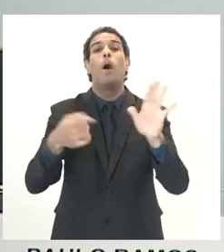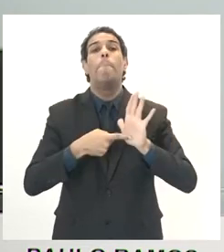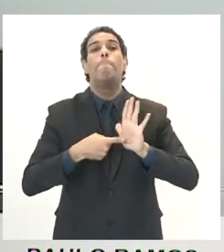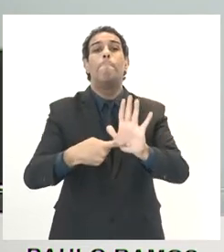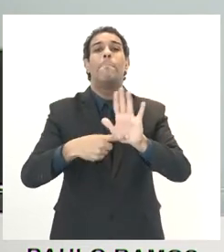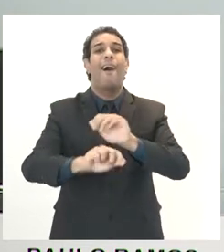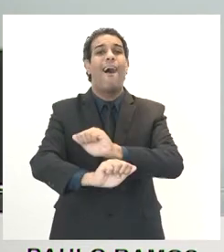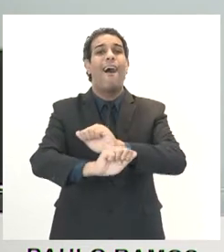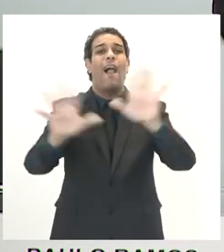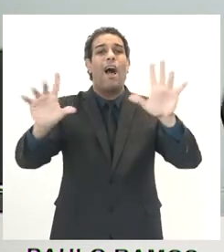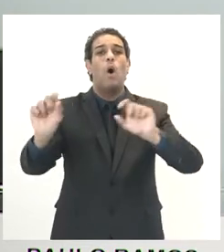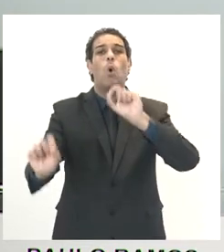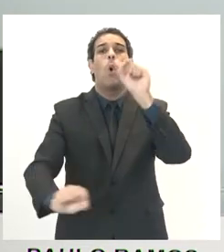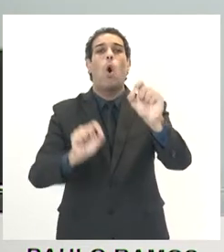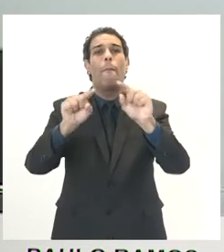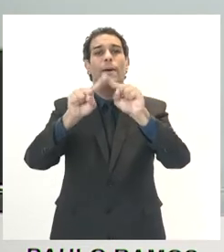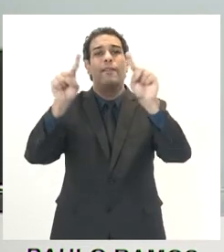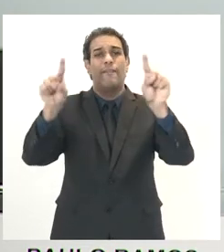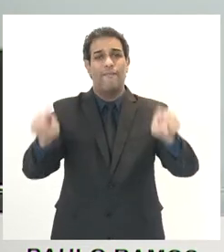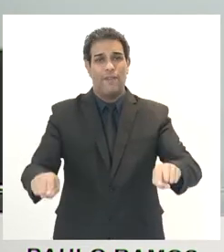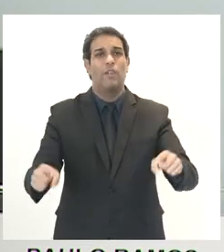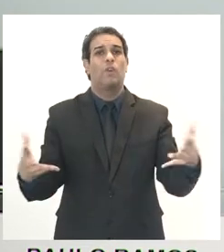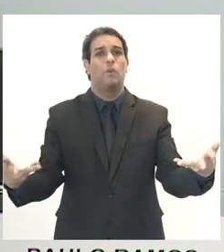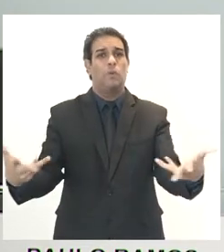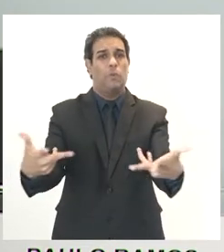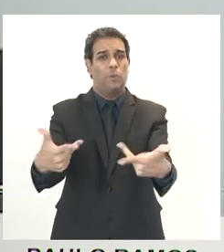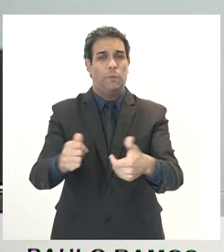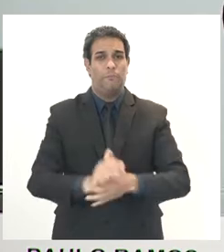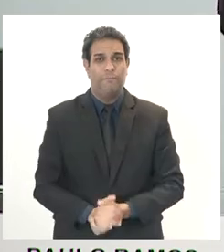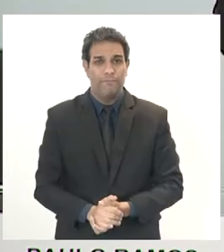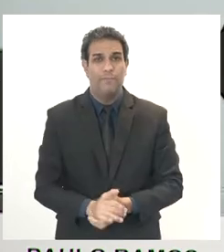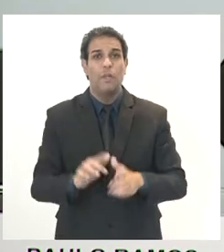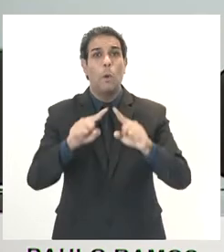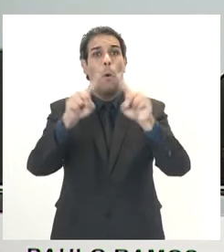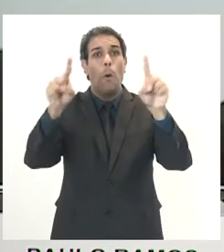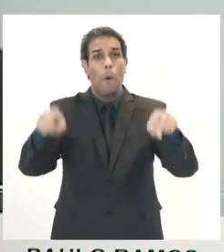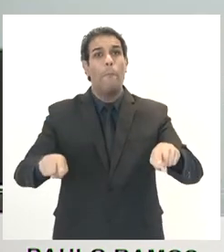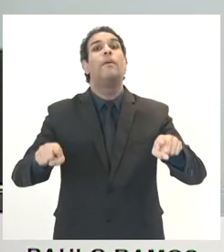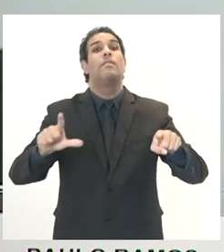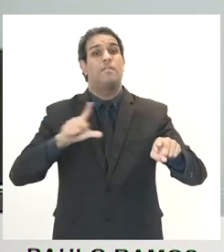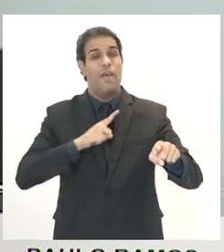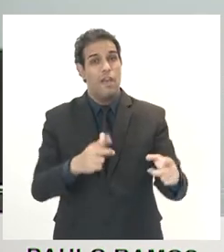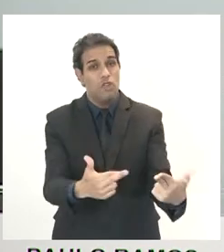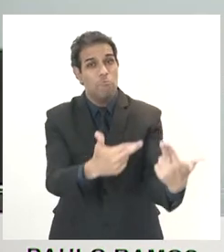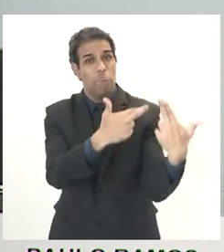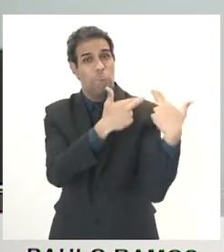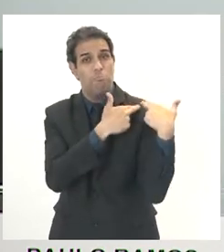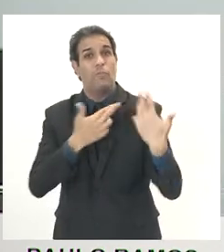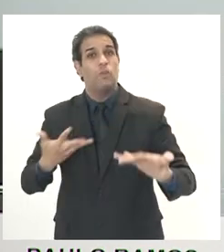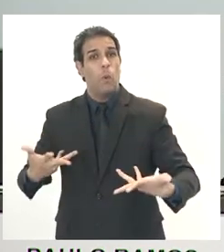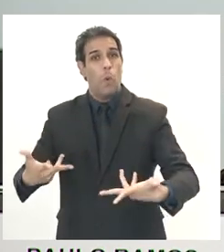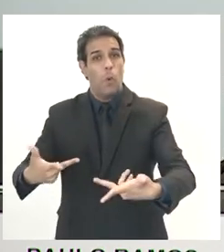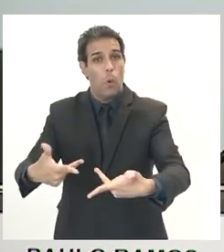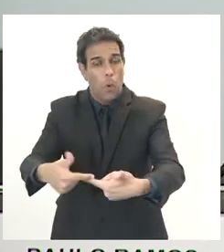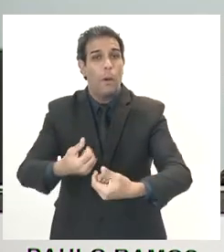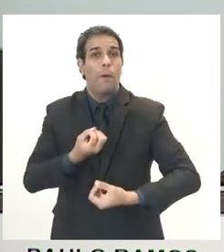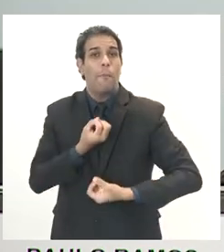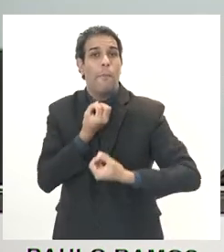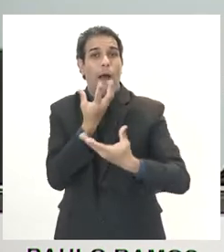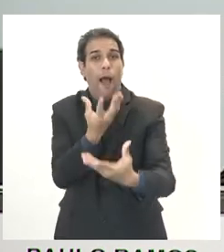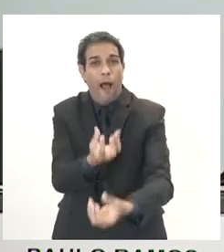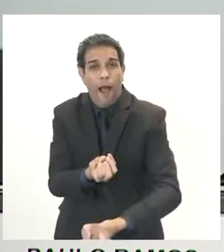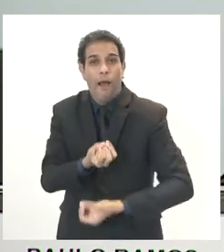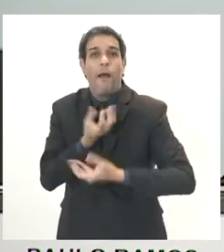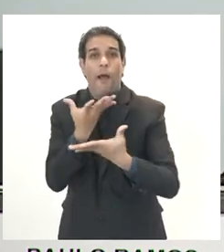claramente o que é o servidor público. Quer dizer, o servidor público tem cuidado com a qualidade do serviço que ele está